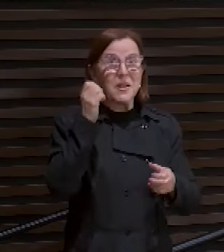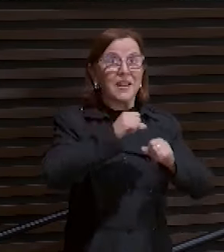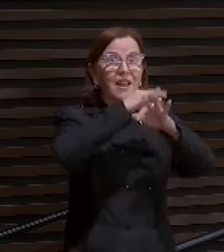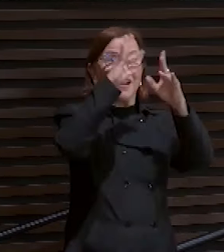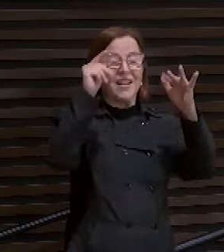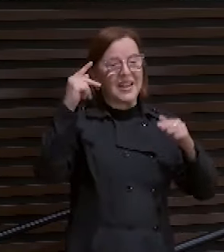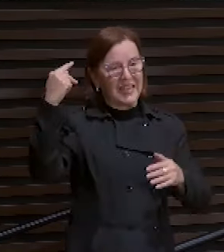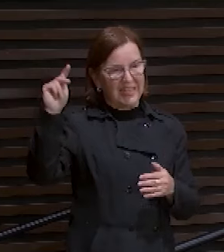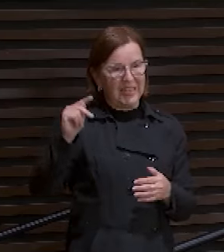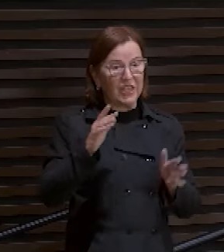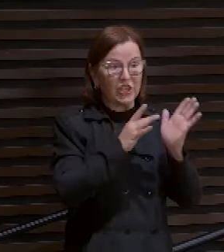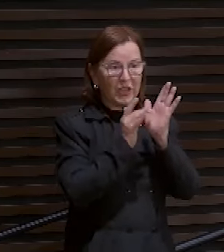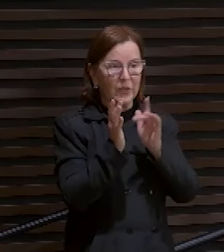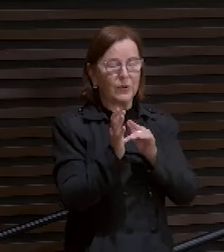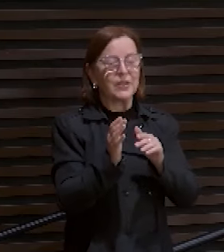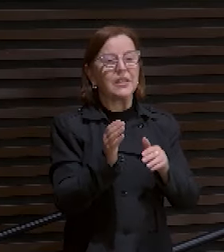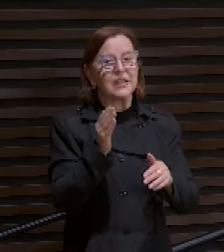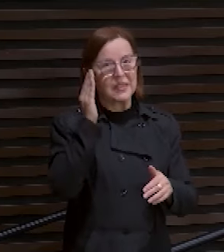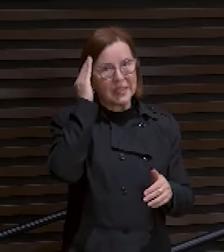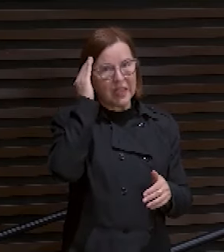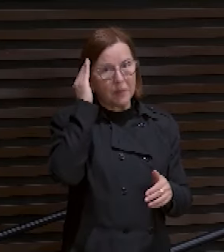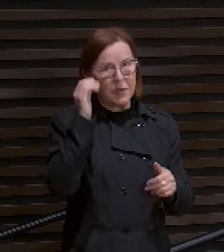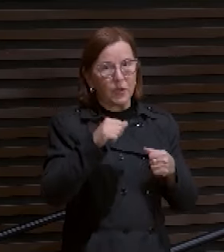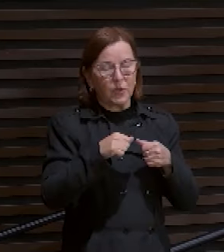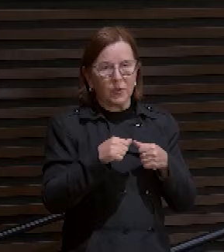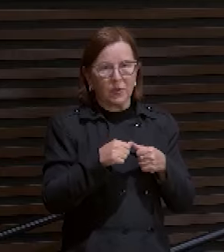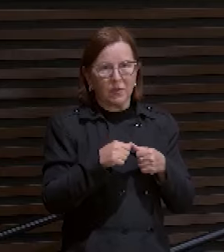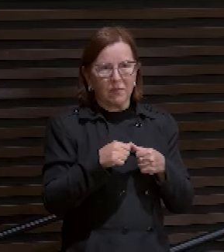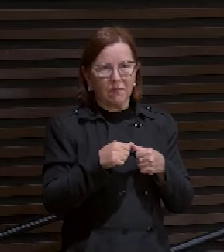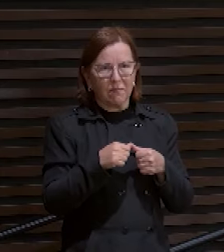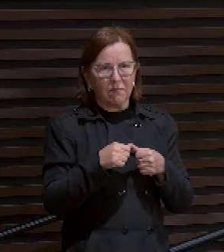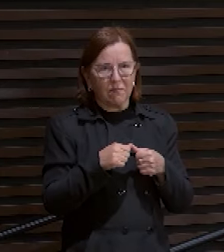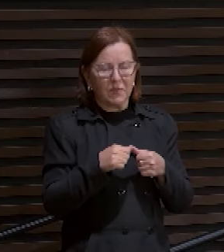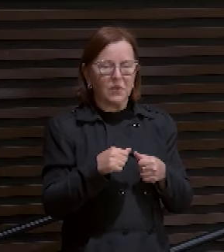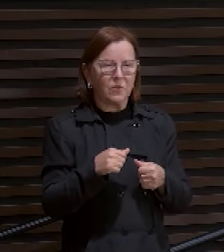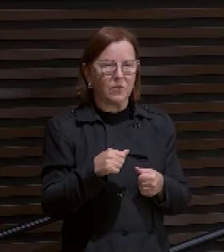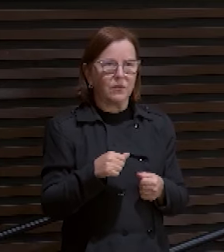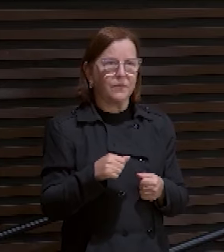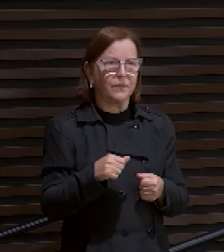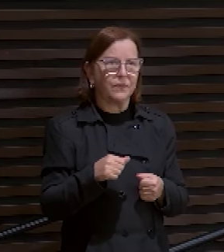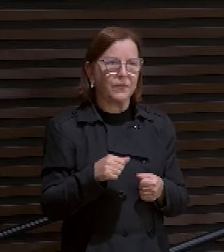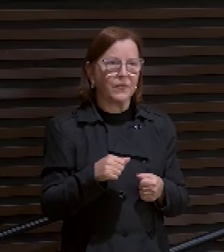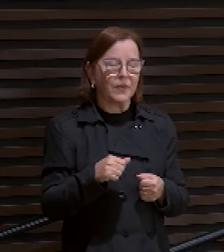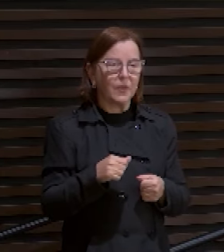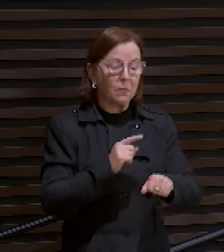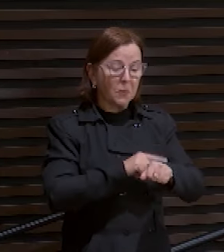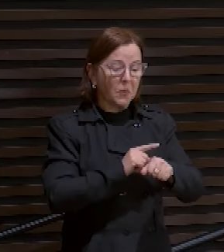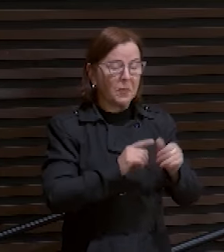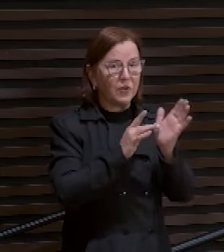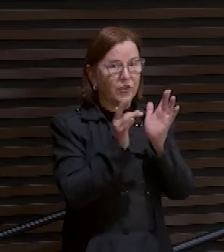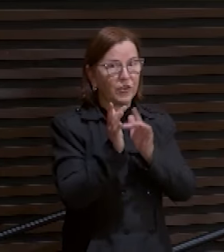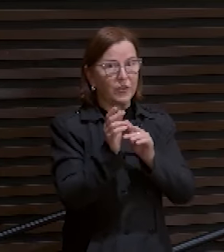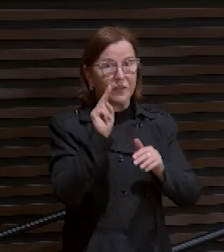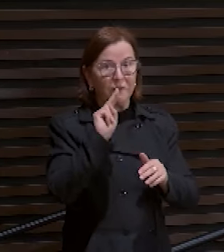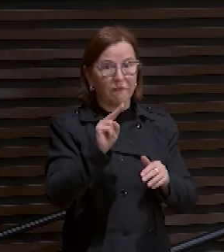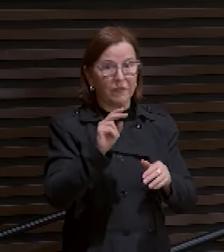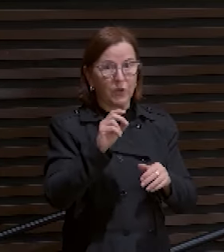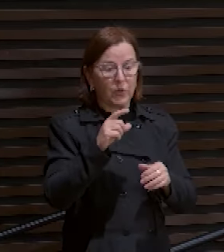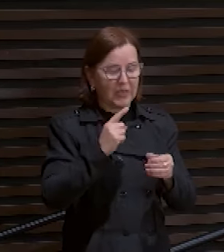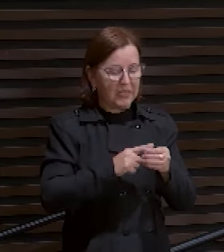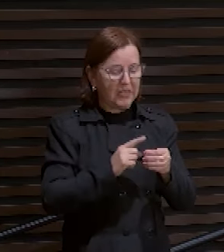Jesus sabe o que é isso, meu querido. O Senhor olhar para um filho hoje. Ele quando viu Jerusalém. Ele chorou. Ele ficou